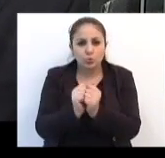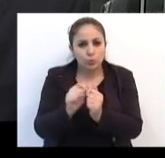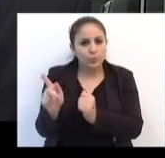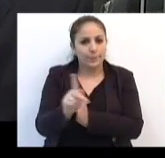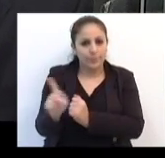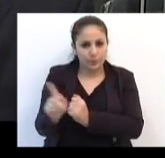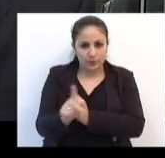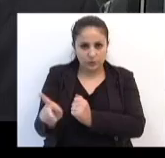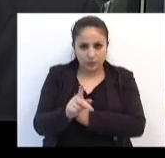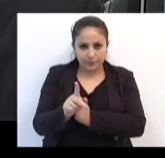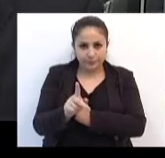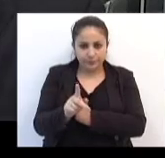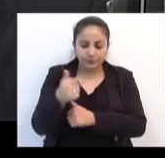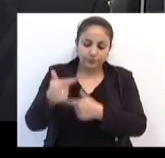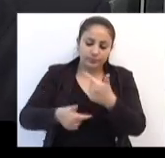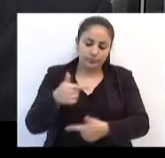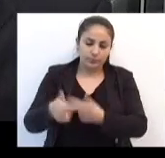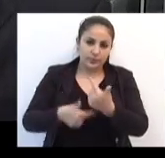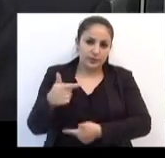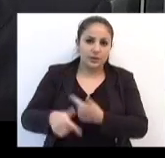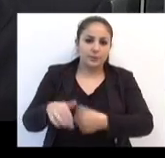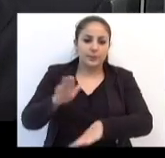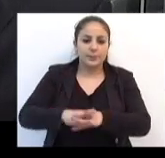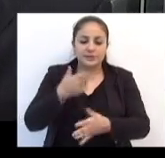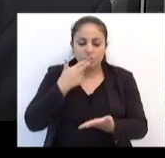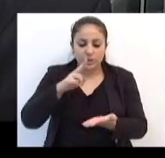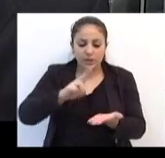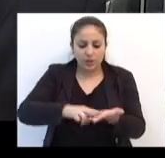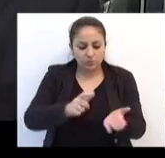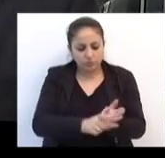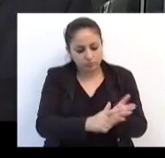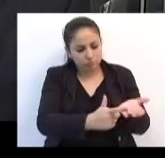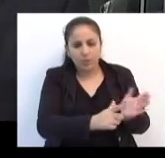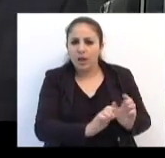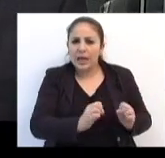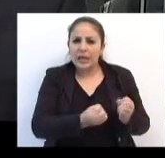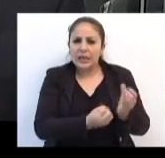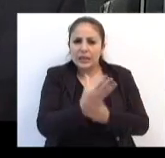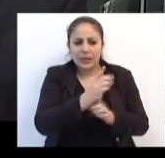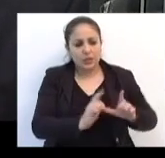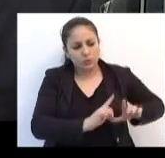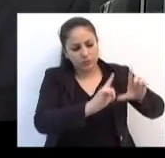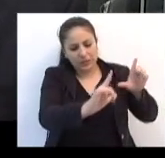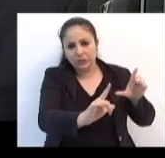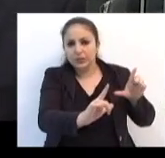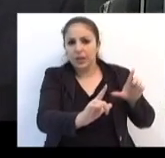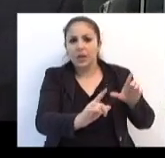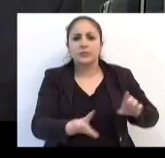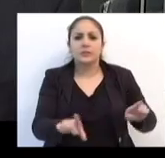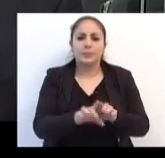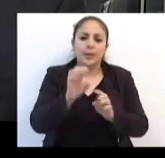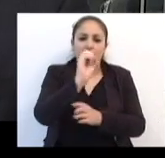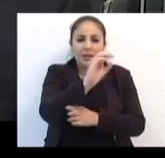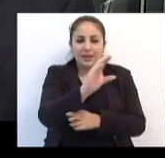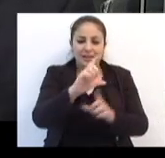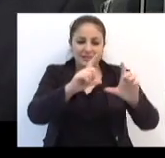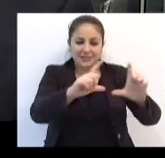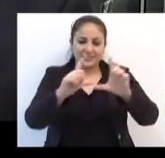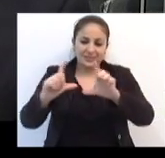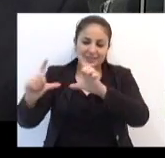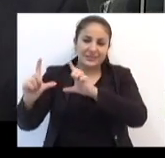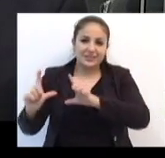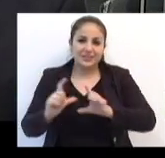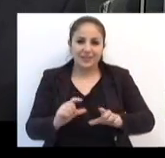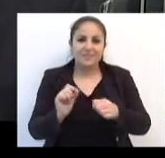com os professores, trabalhem essas cartilhas. Elaborando cartazes, elaborando charges, fazendo